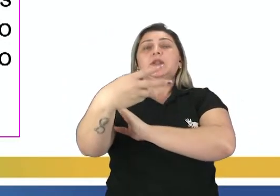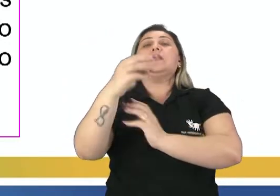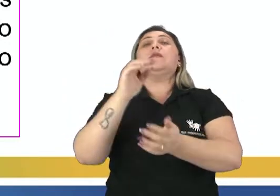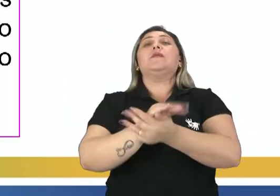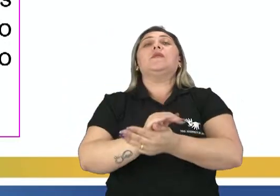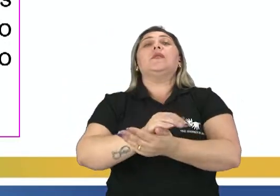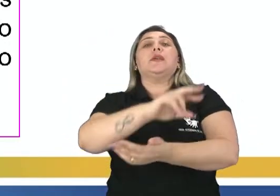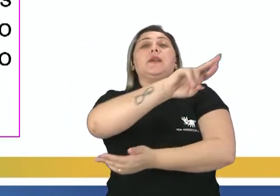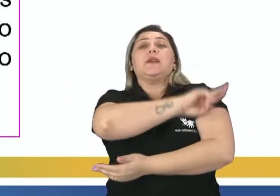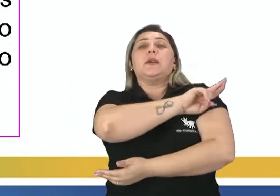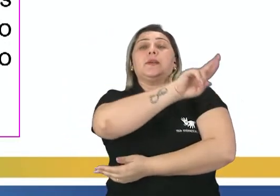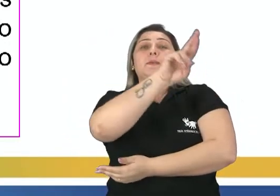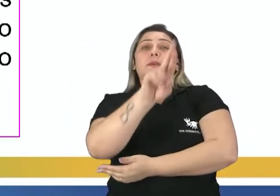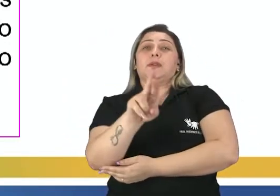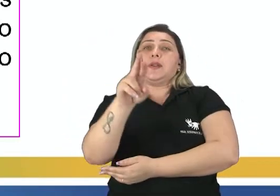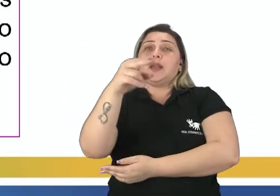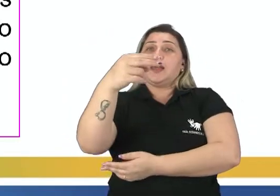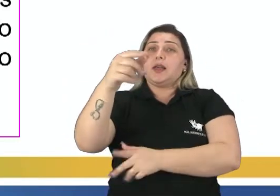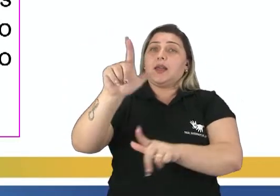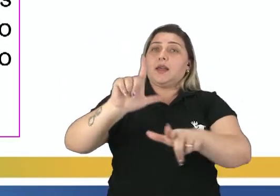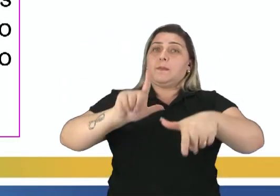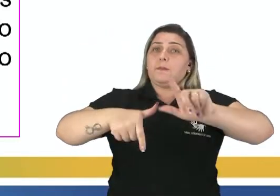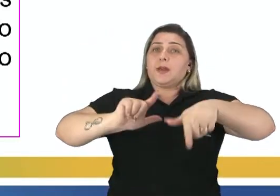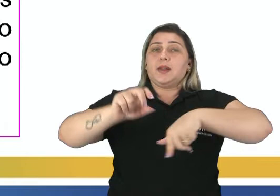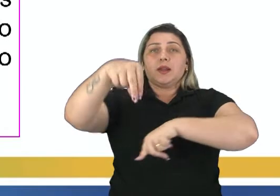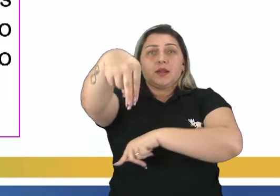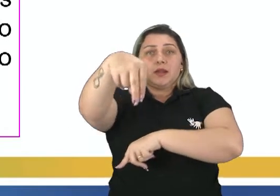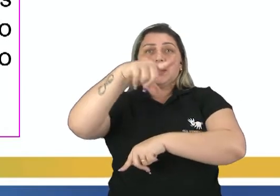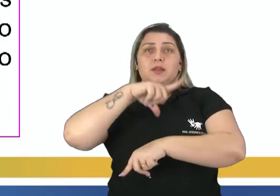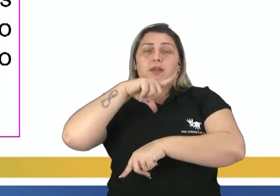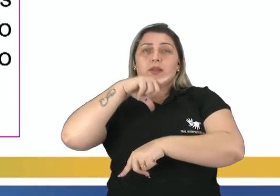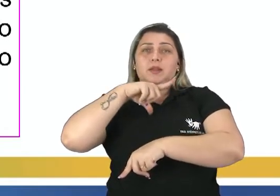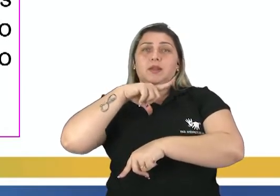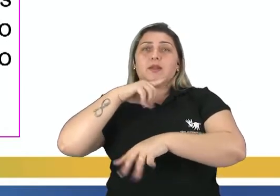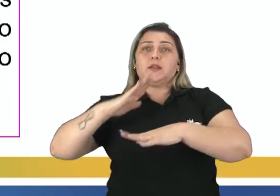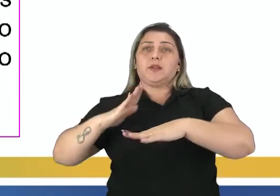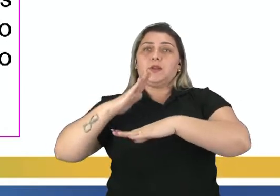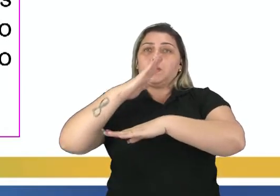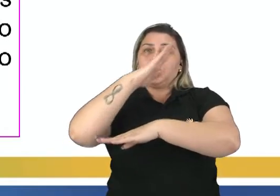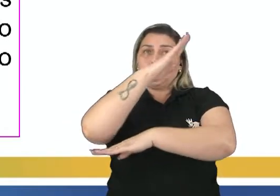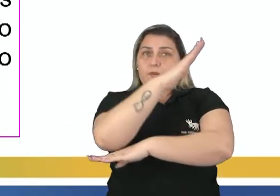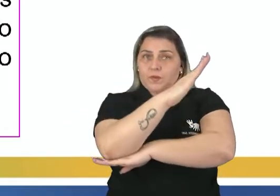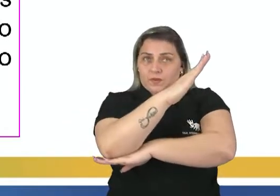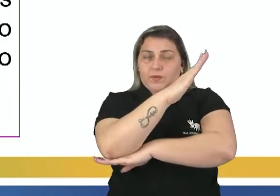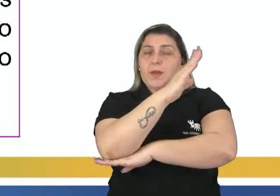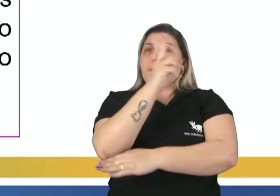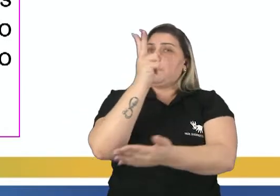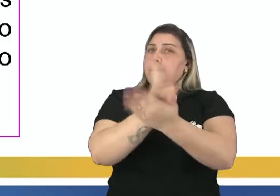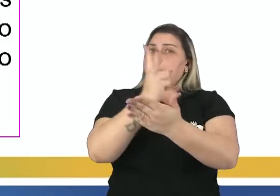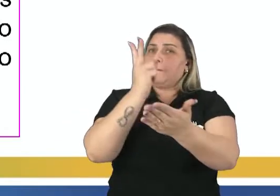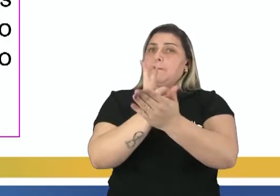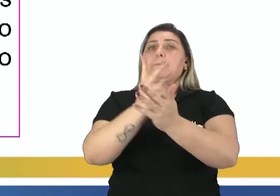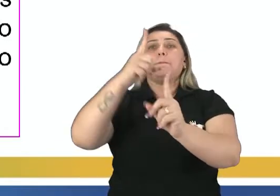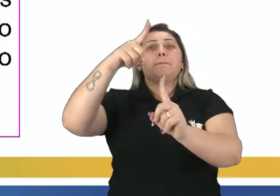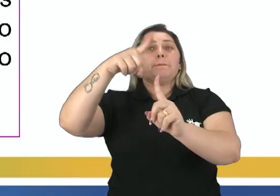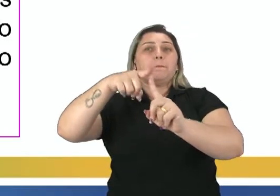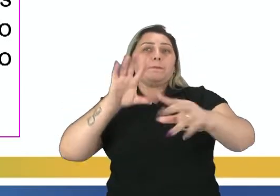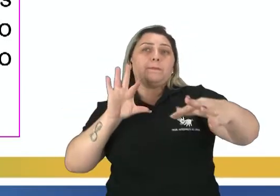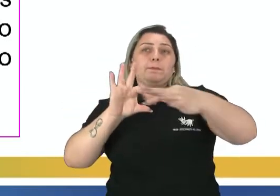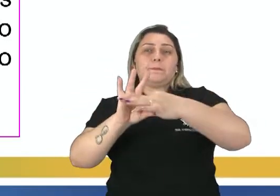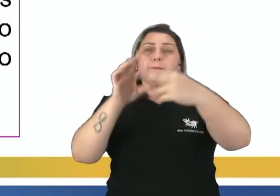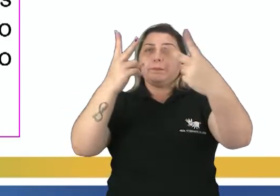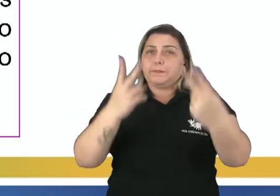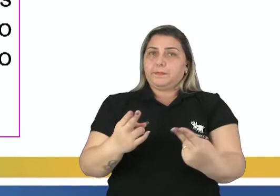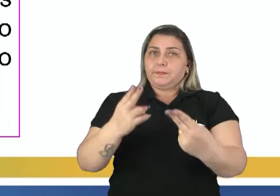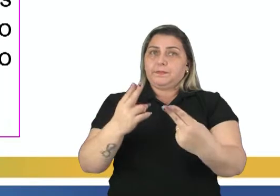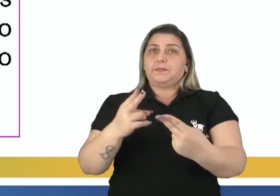representado pela letra N, teremos diagonais partindo de um mesmo vértice igual